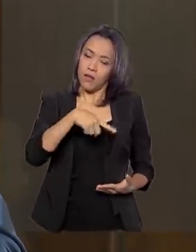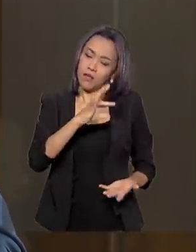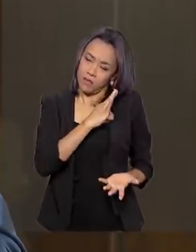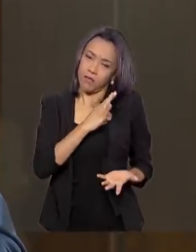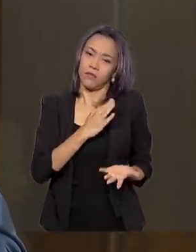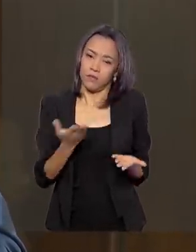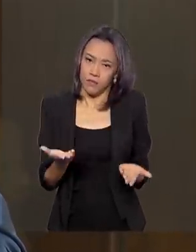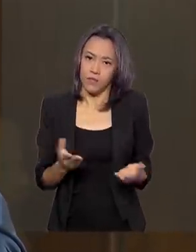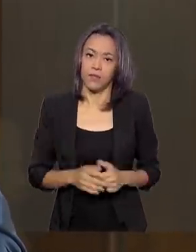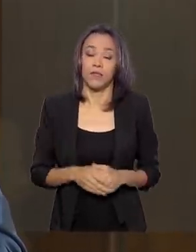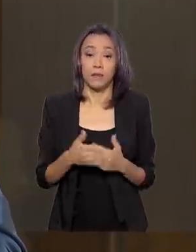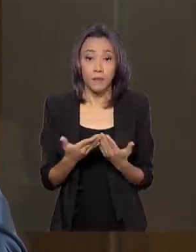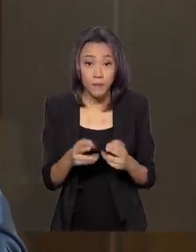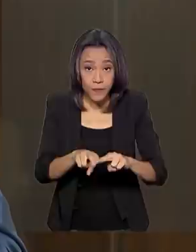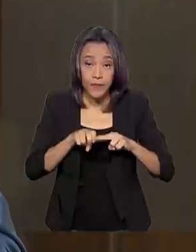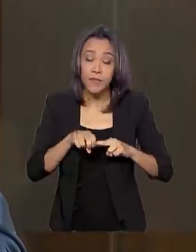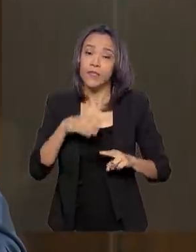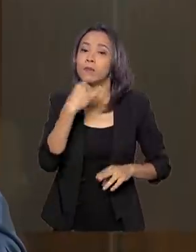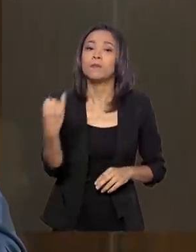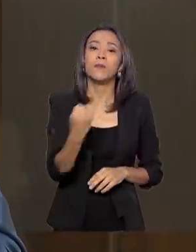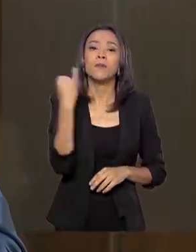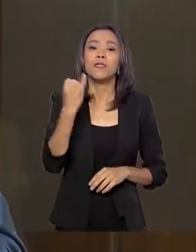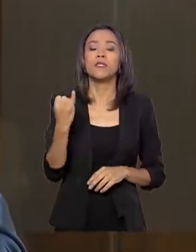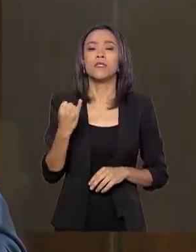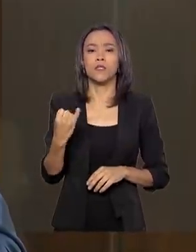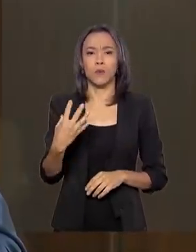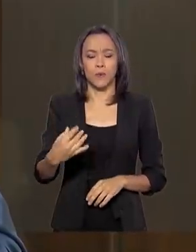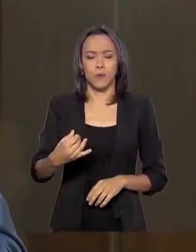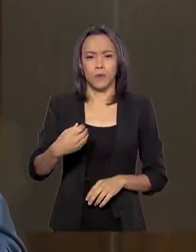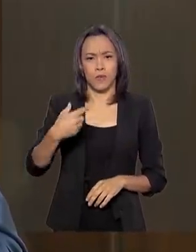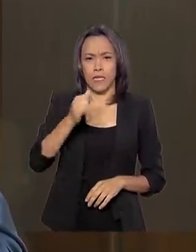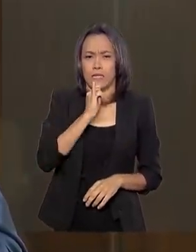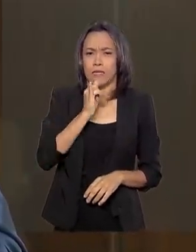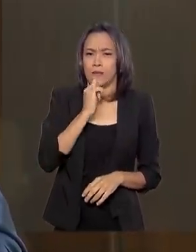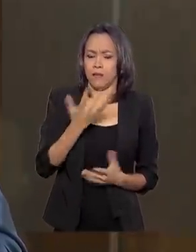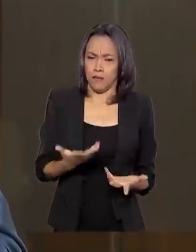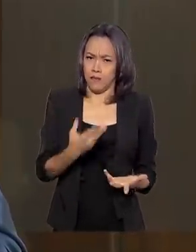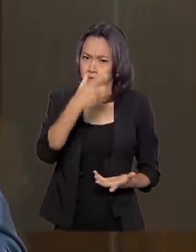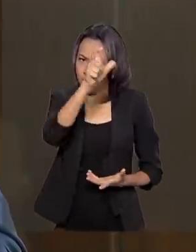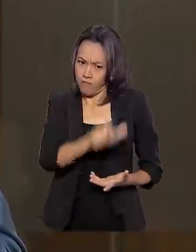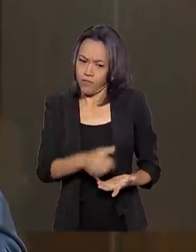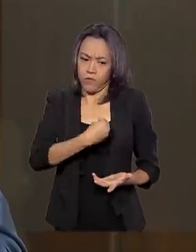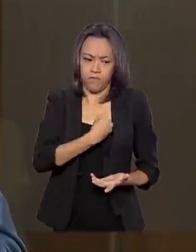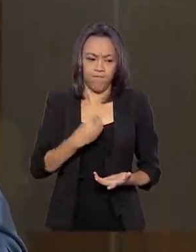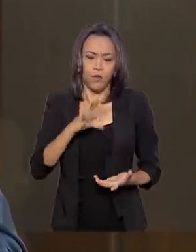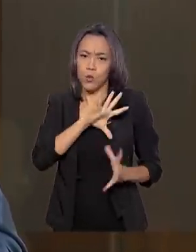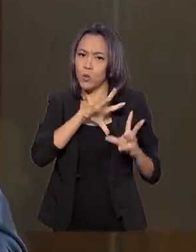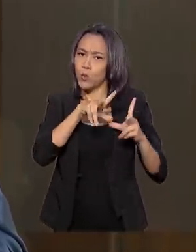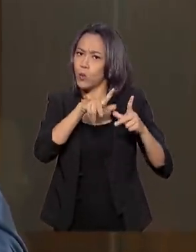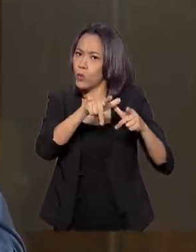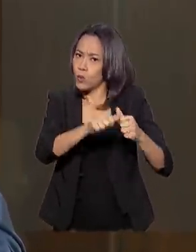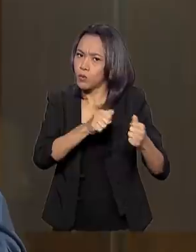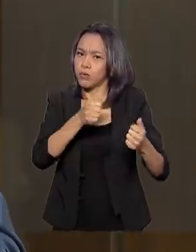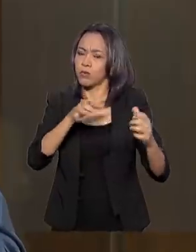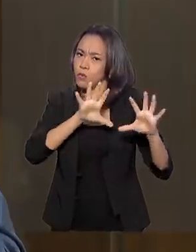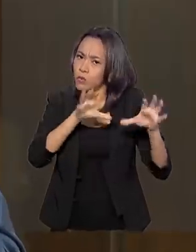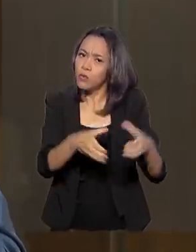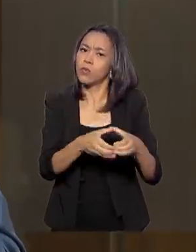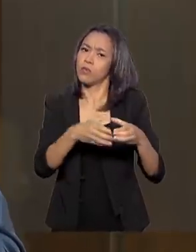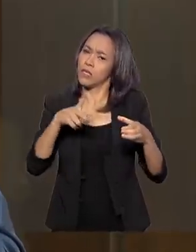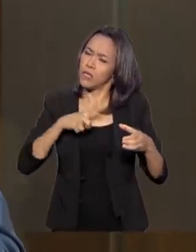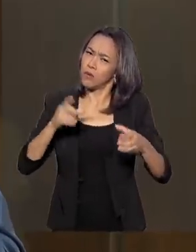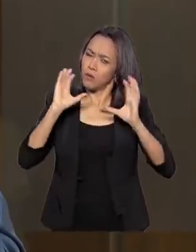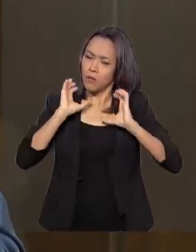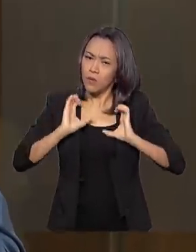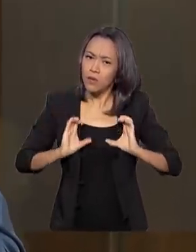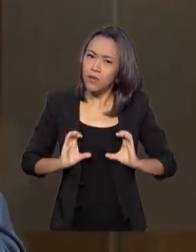polícia. Então, da importância do exemplo de todos os integrantes deste movimento, de um comportamento agora